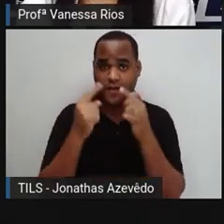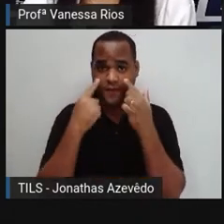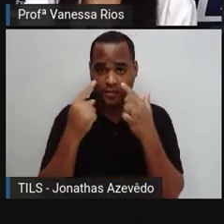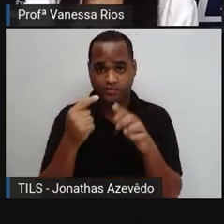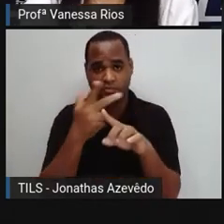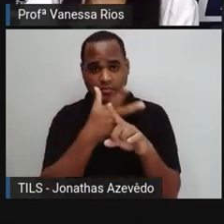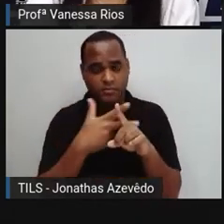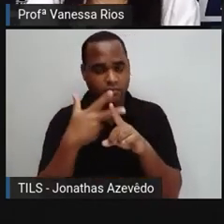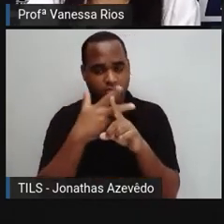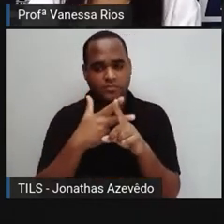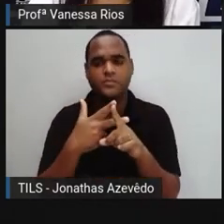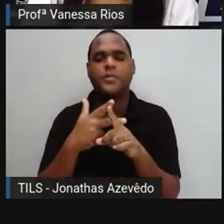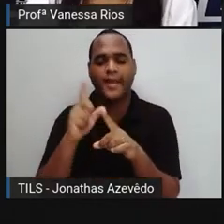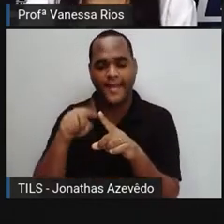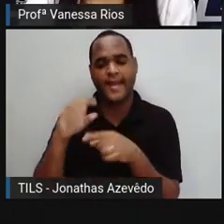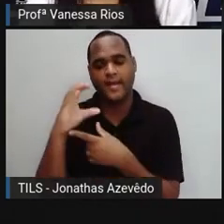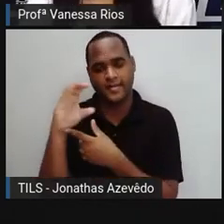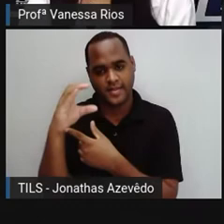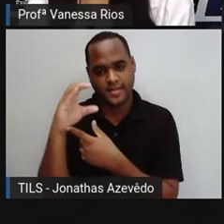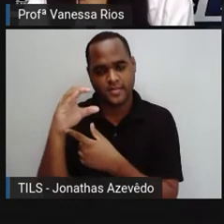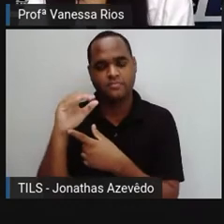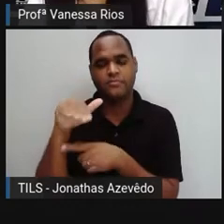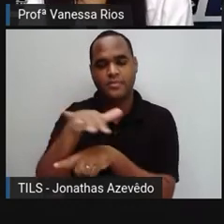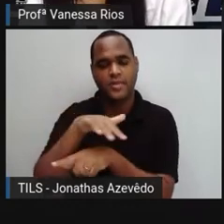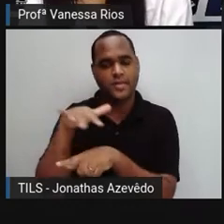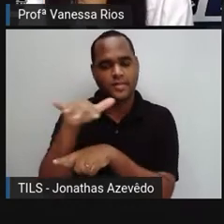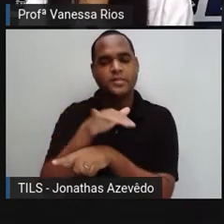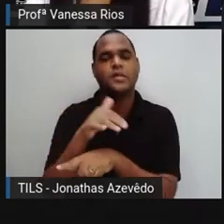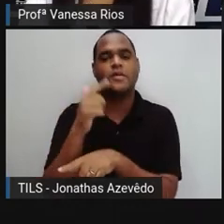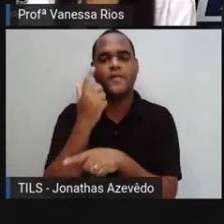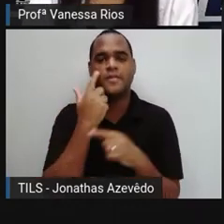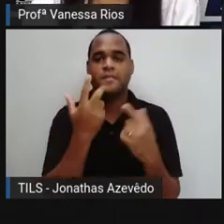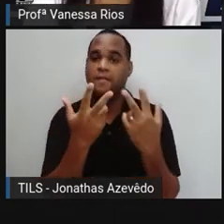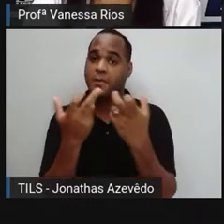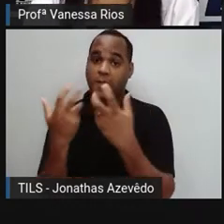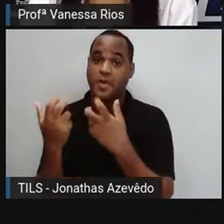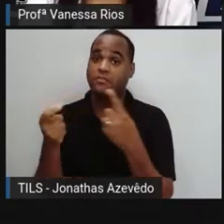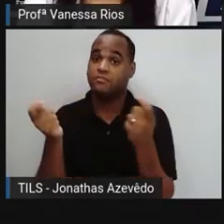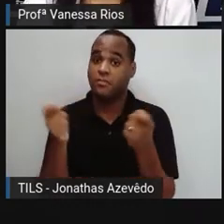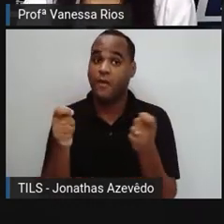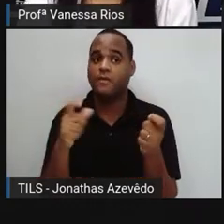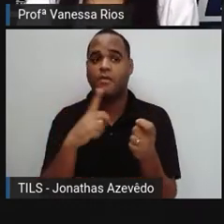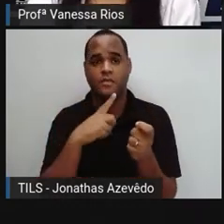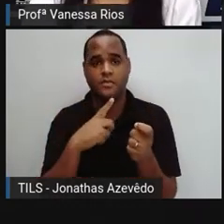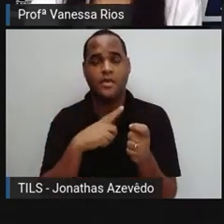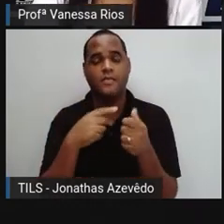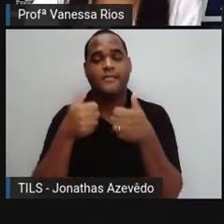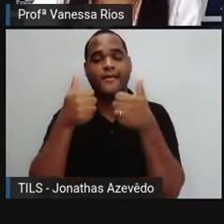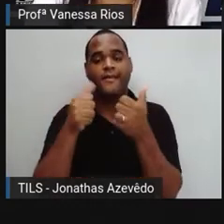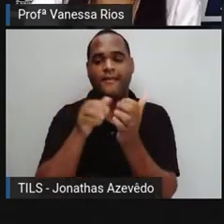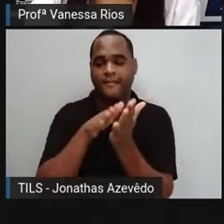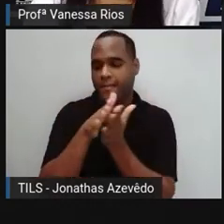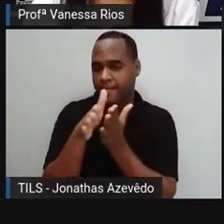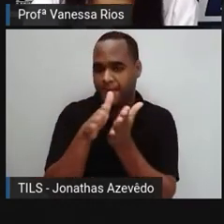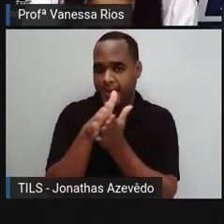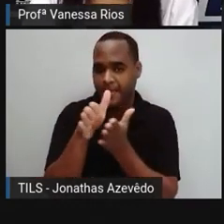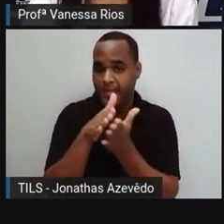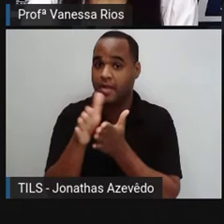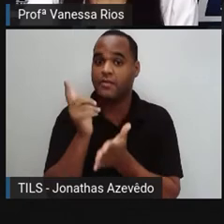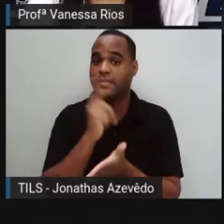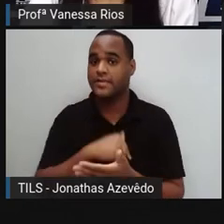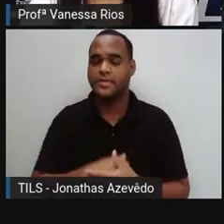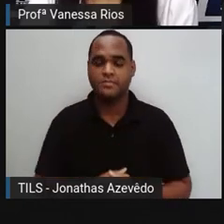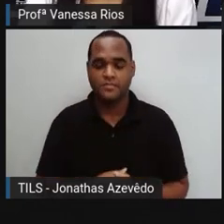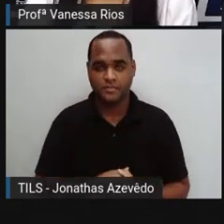de cientistas, começam a se perceber a possibilidade da impressão de imagens, né?